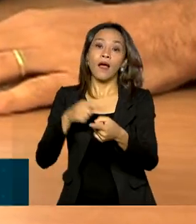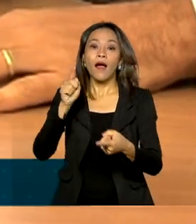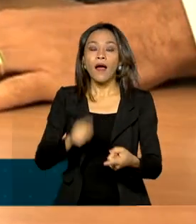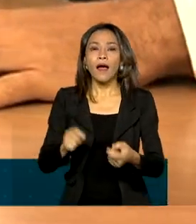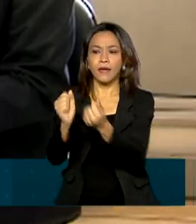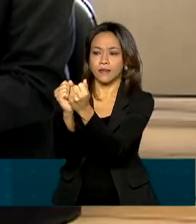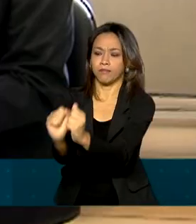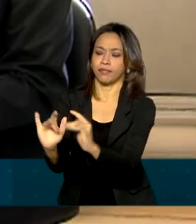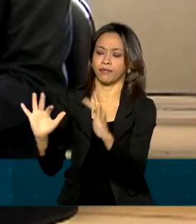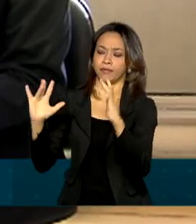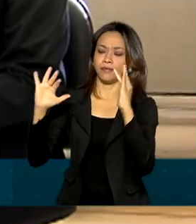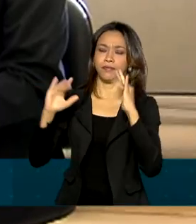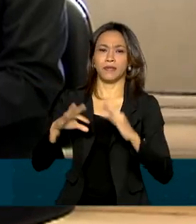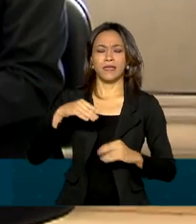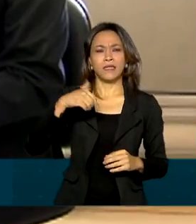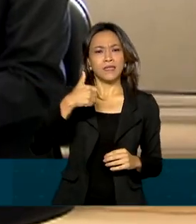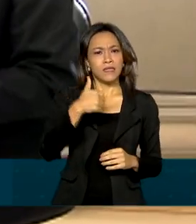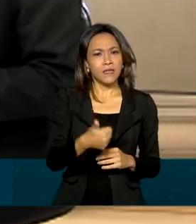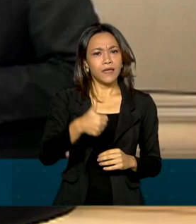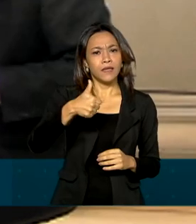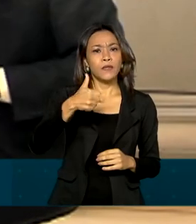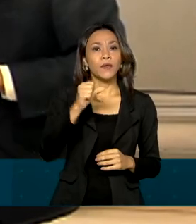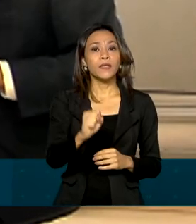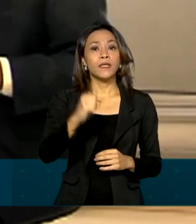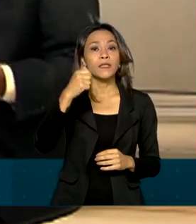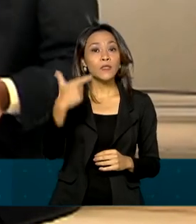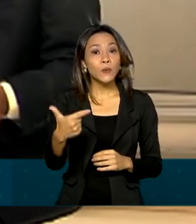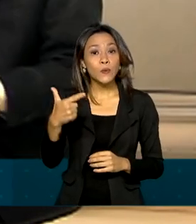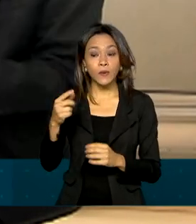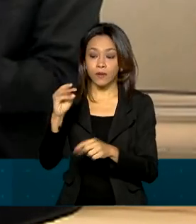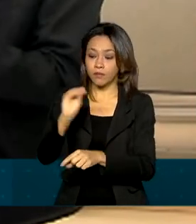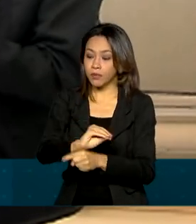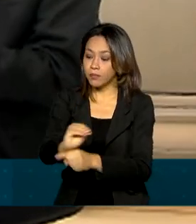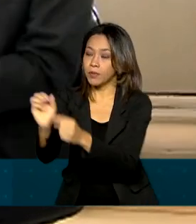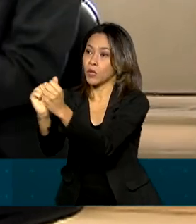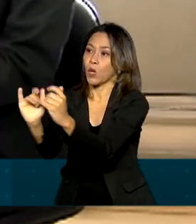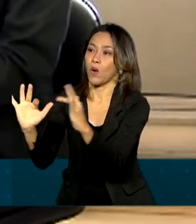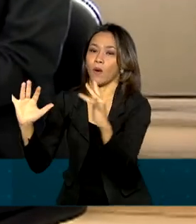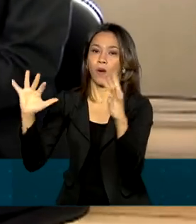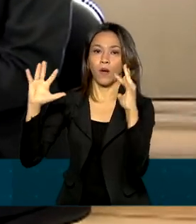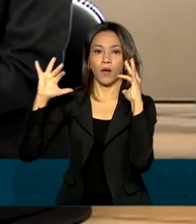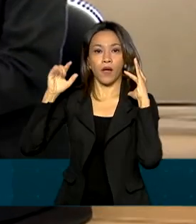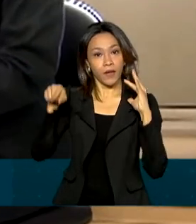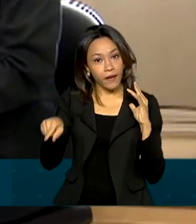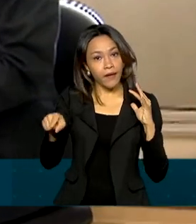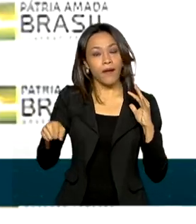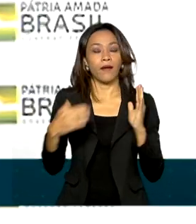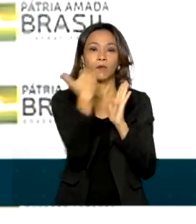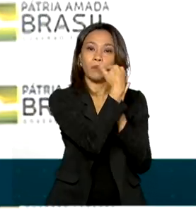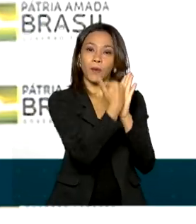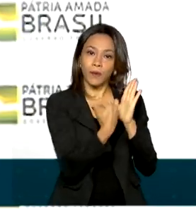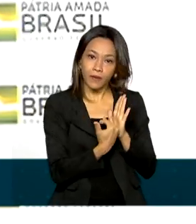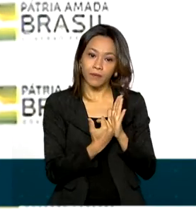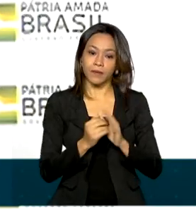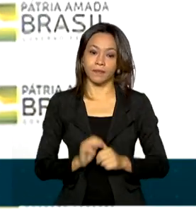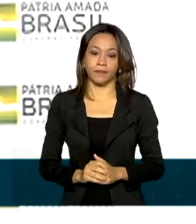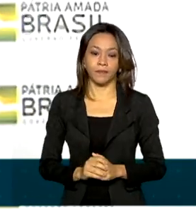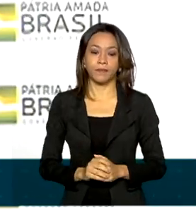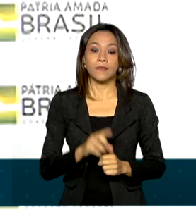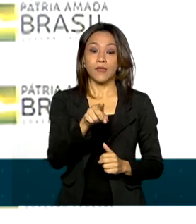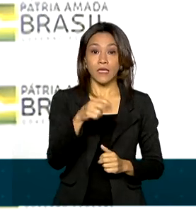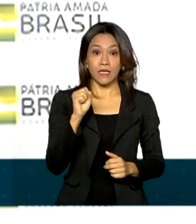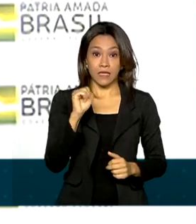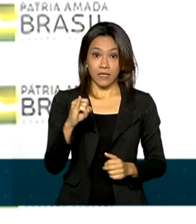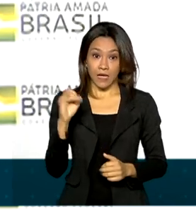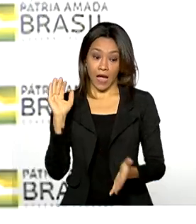132 unidades de conservação que fazem parte da primeira etapa do programa Adote um Parque. Se nós chegarmos até